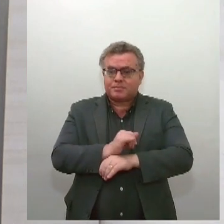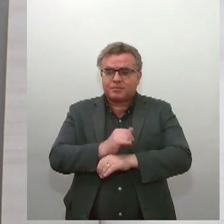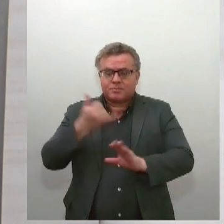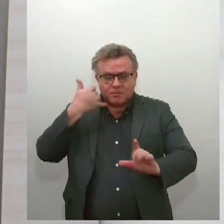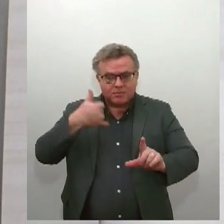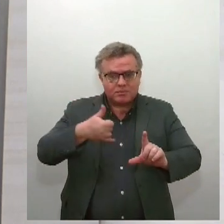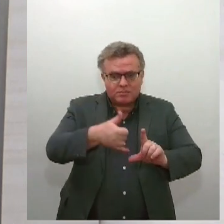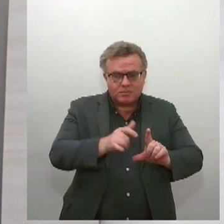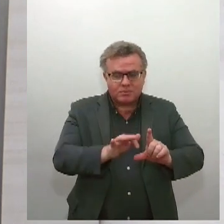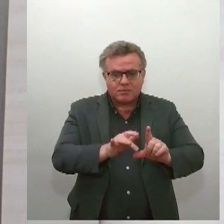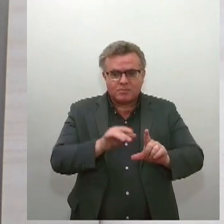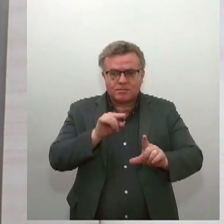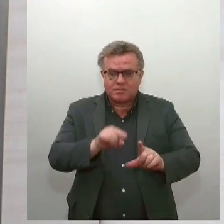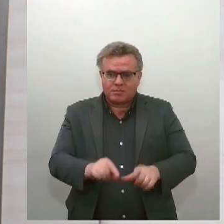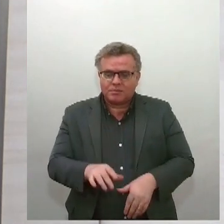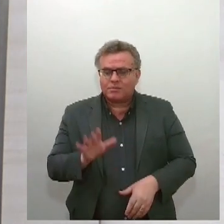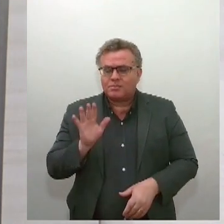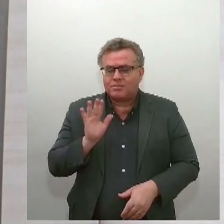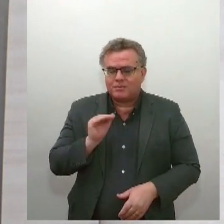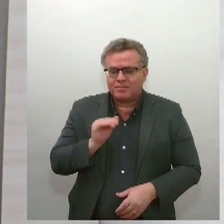-Papo Legislativo.